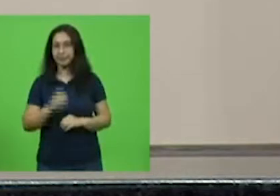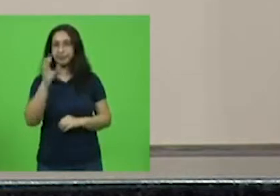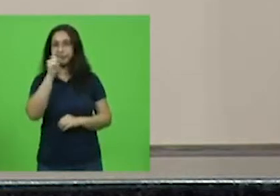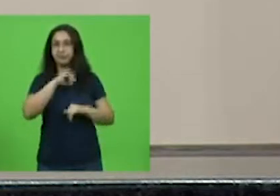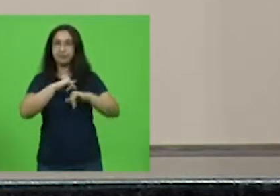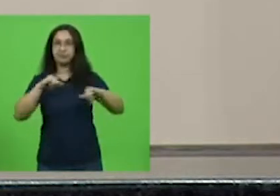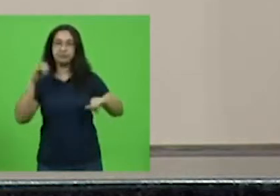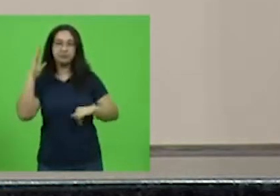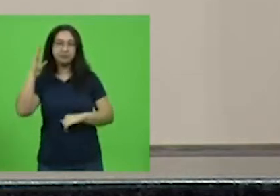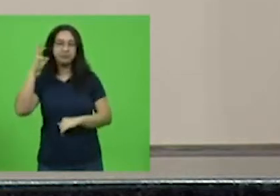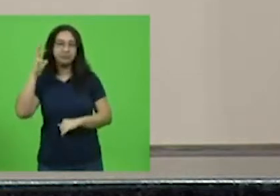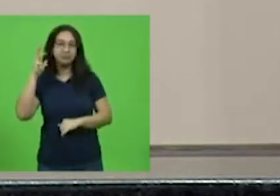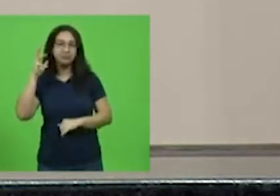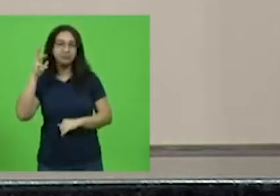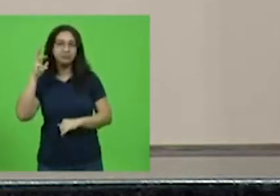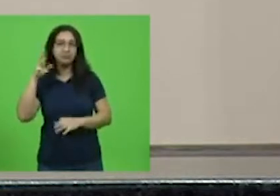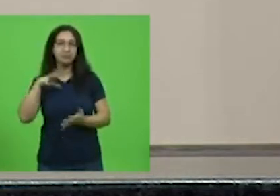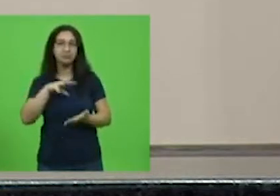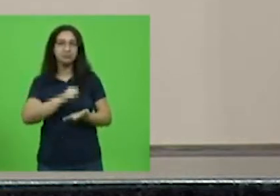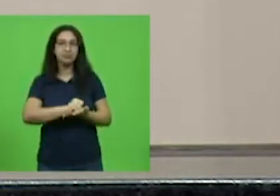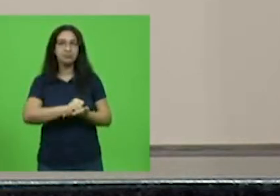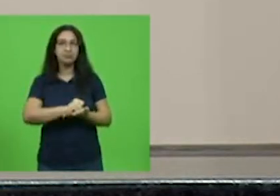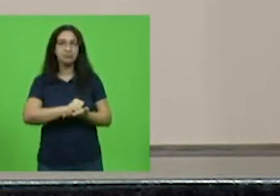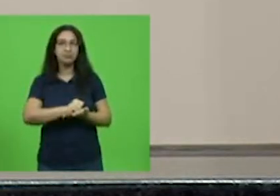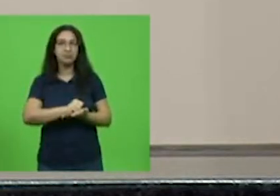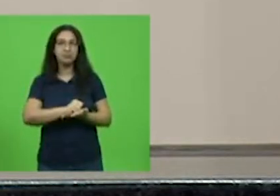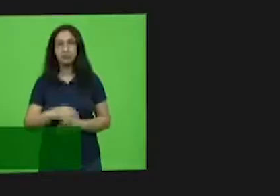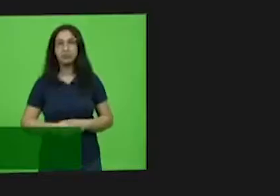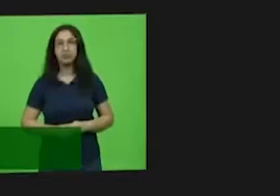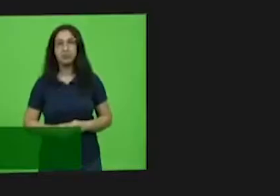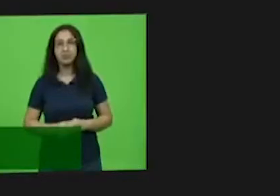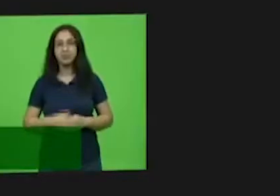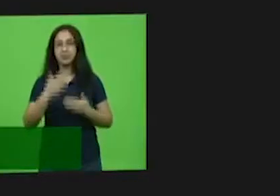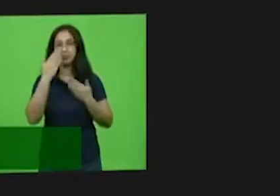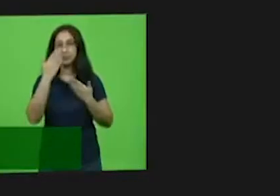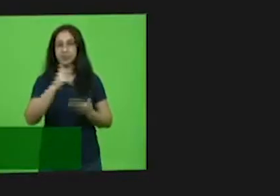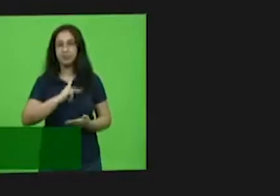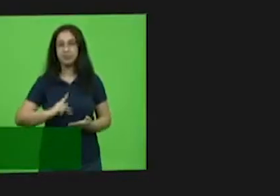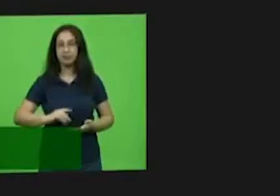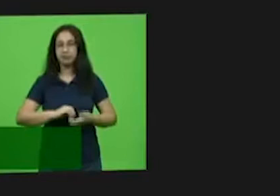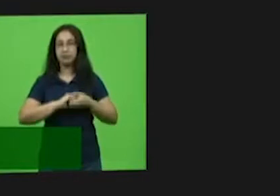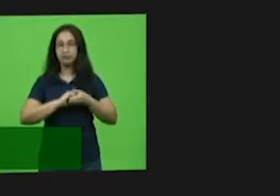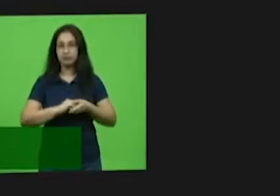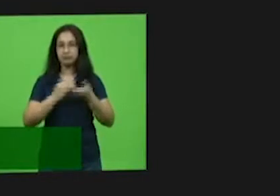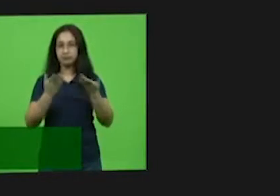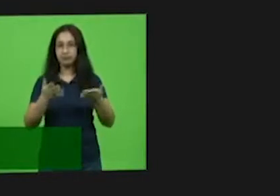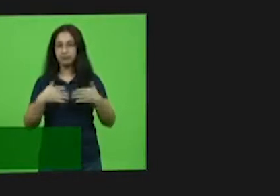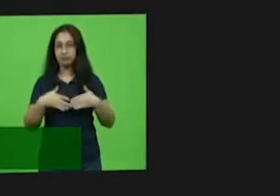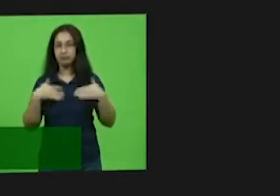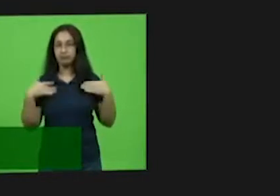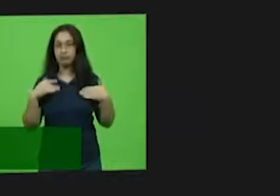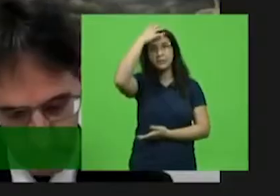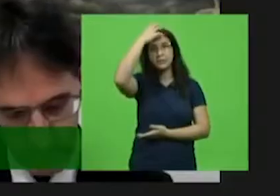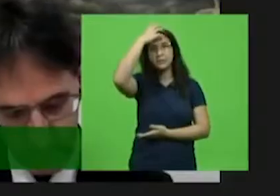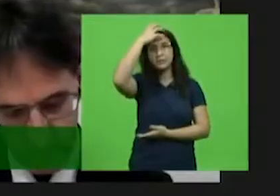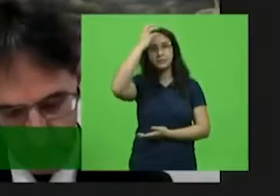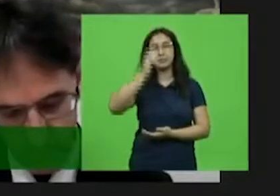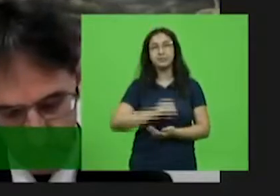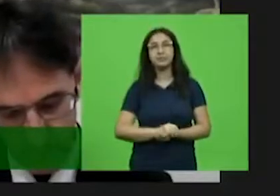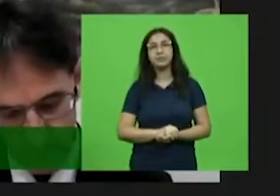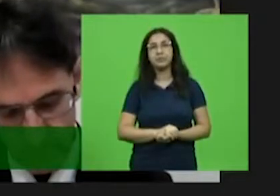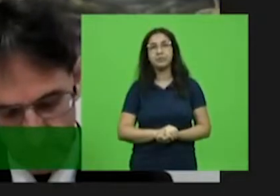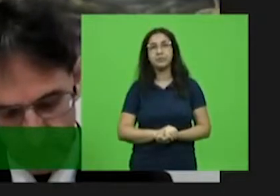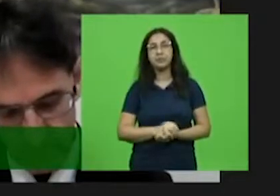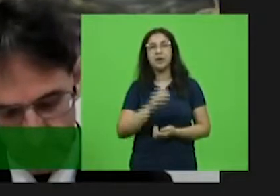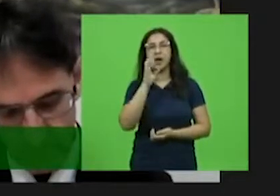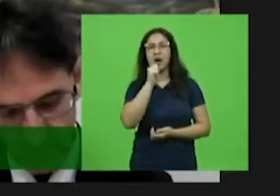Durante a sessão ordinária desta quinta-feira, 12 de novembro, o deputado Márcio Machado falou da preocupação com a terceira onda